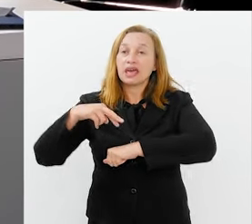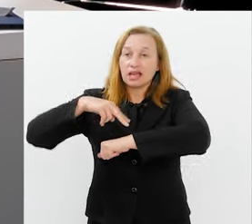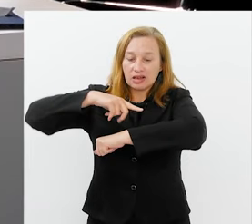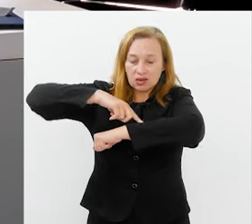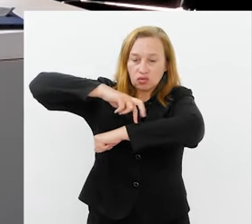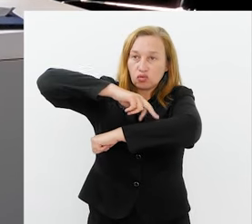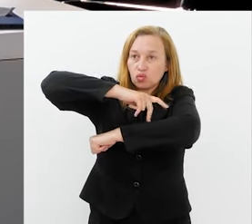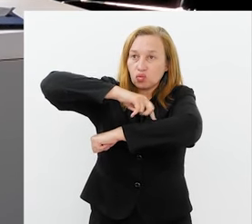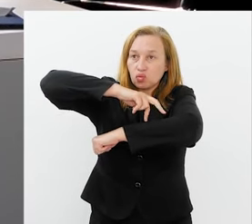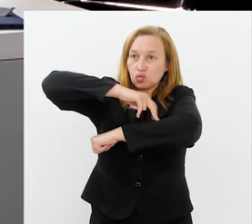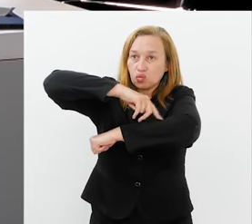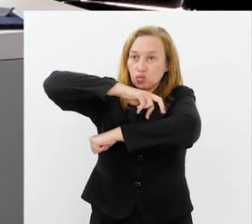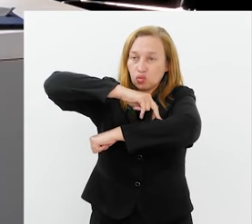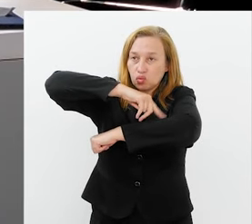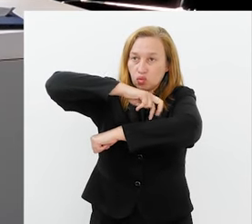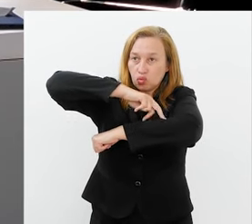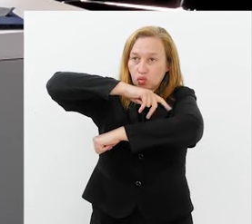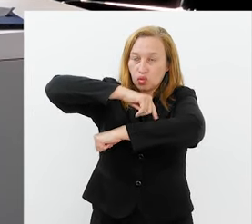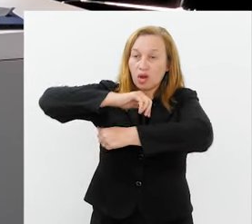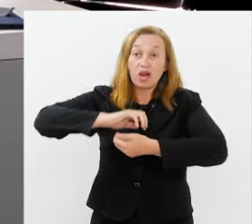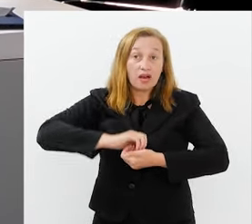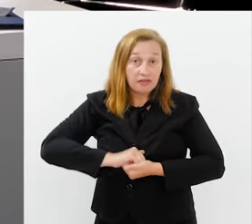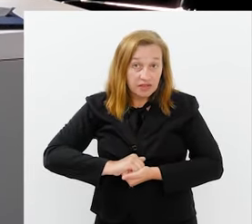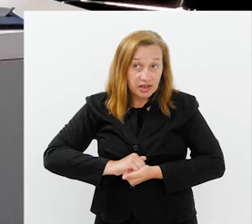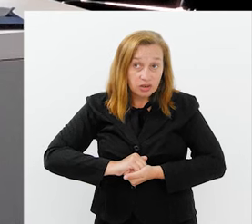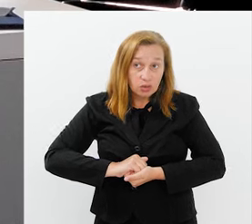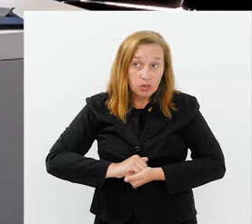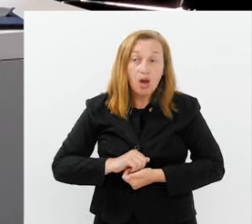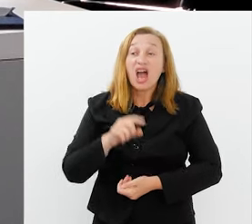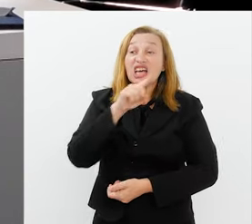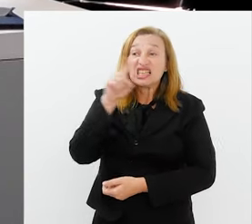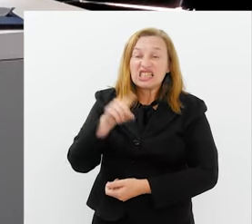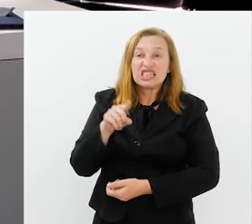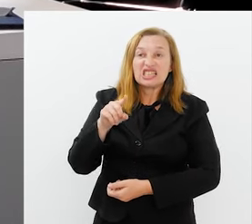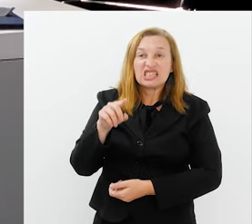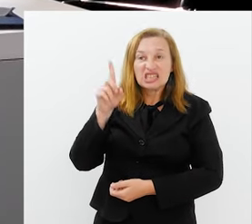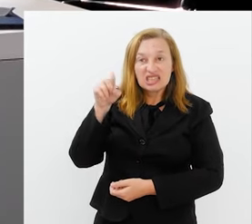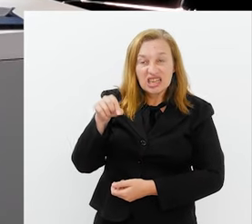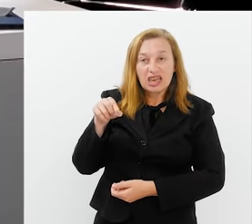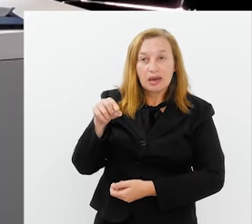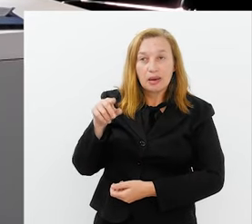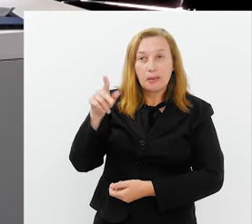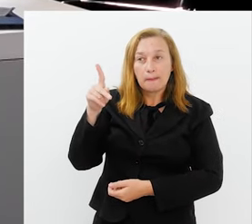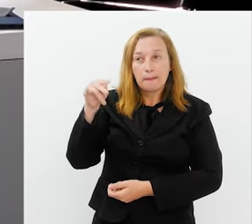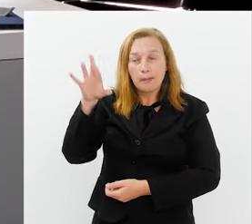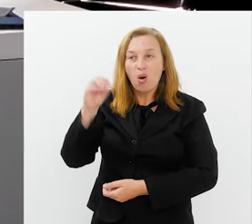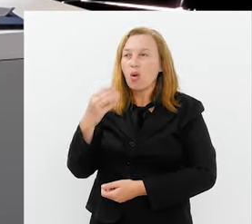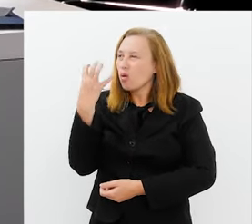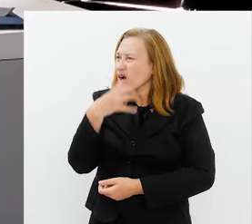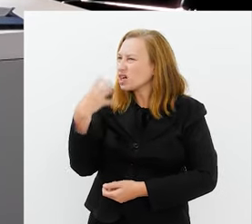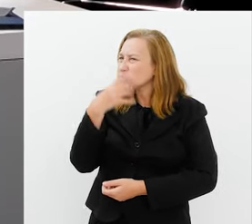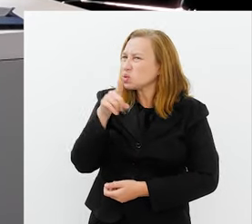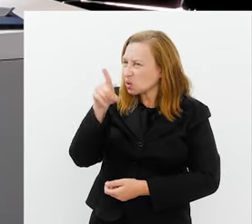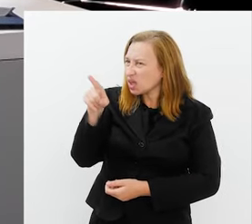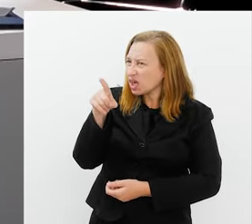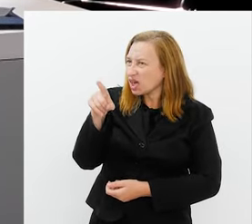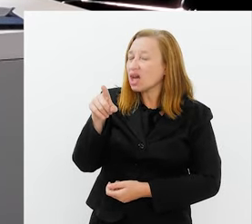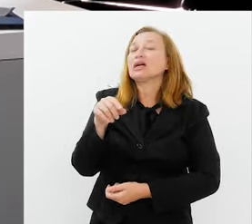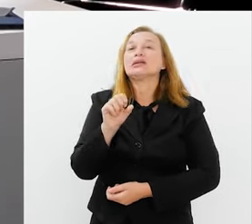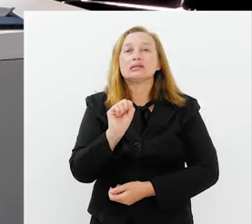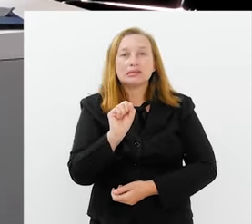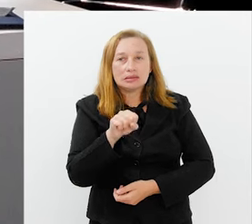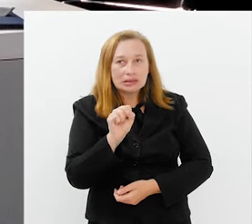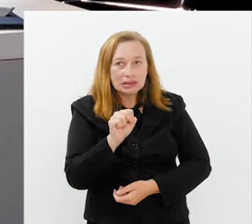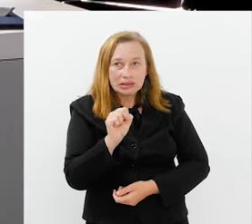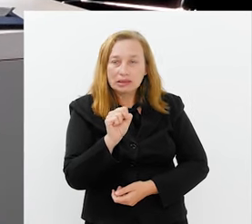Jackson, como intérprete da Viradouro. Zé Paulo é o cantor da Viradouro. Foi durante muito tempo